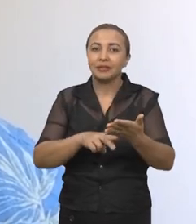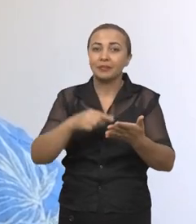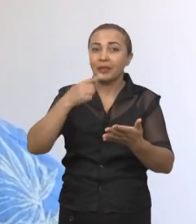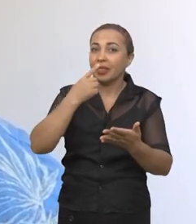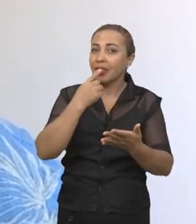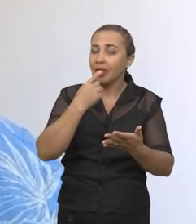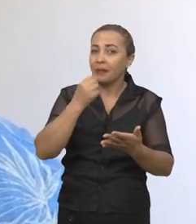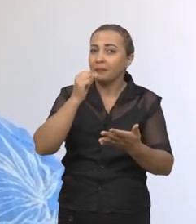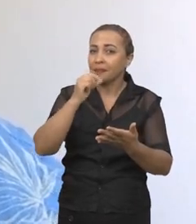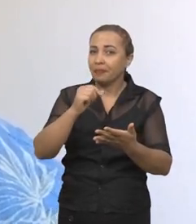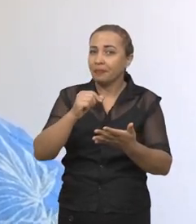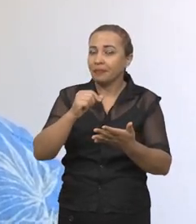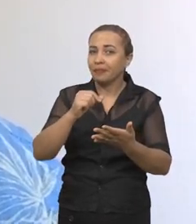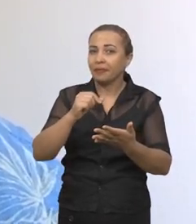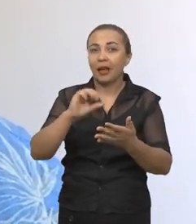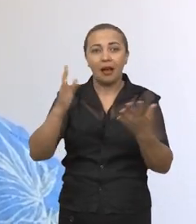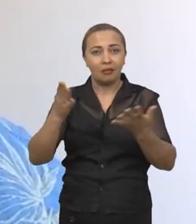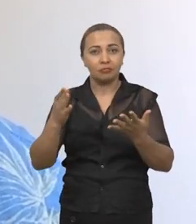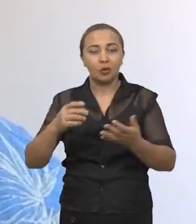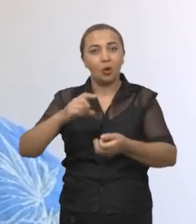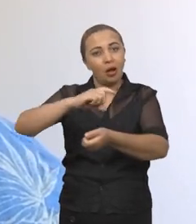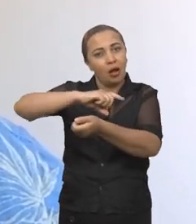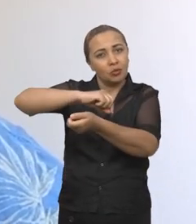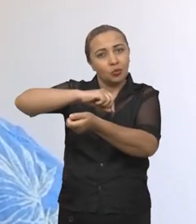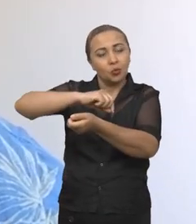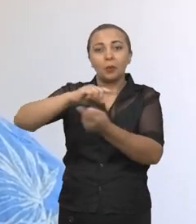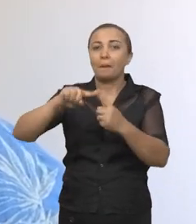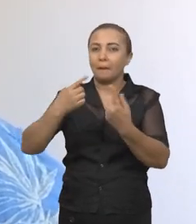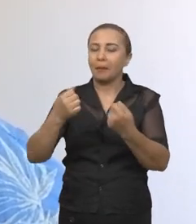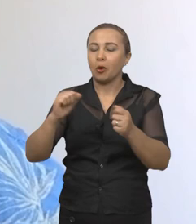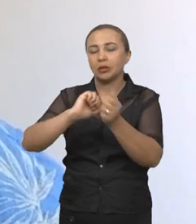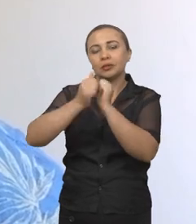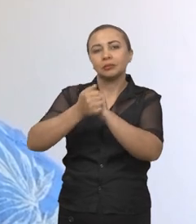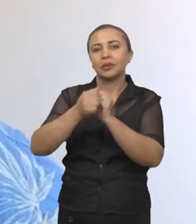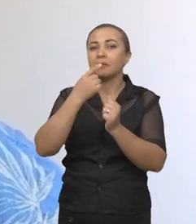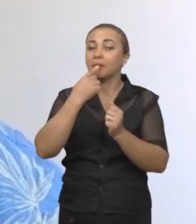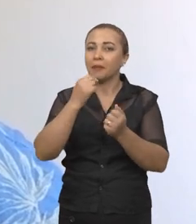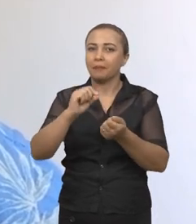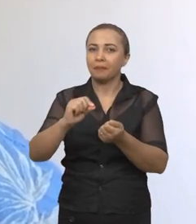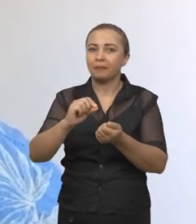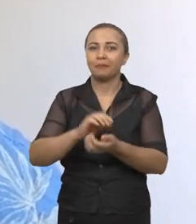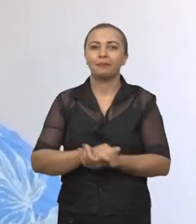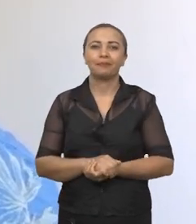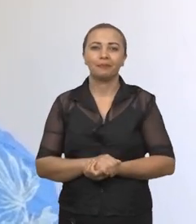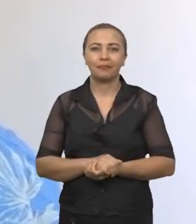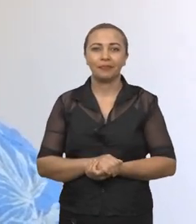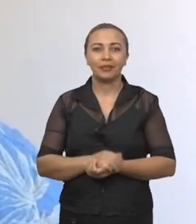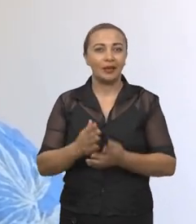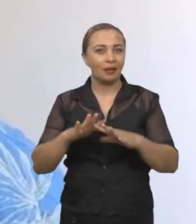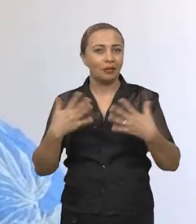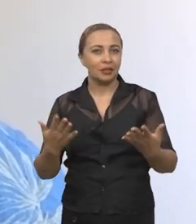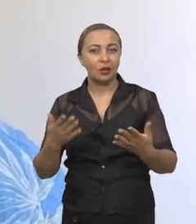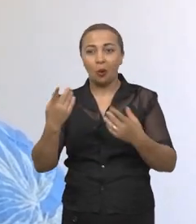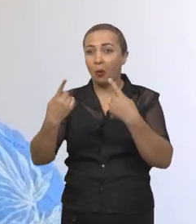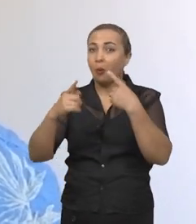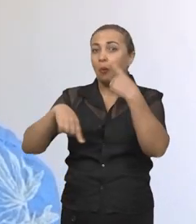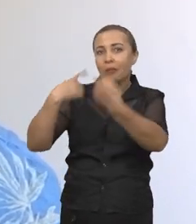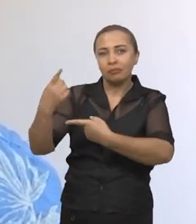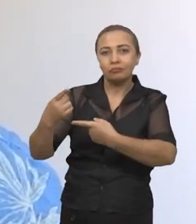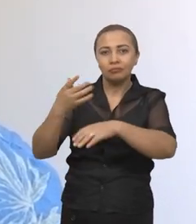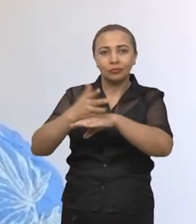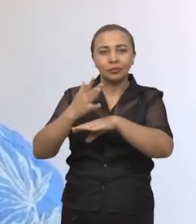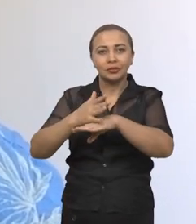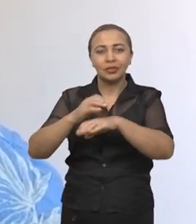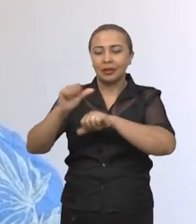saliva. No momento, ele é um teste sorológico, mas ele pode ser facilmente adaptado à análise de saliva. Então, esse outro teste que está sendo